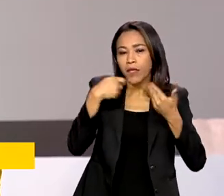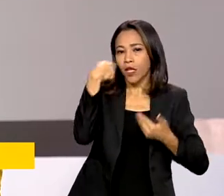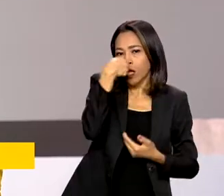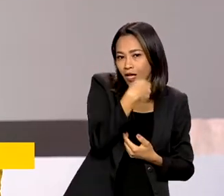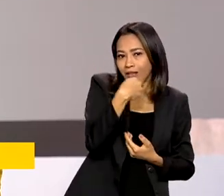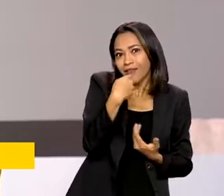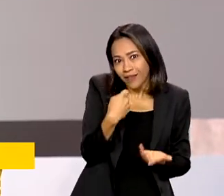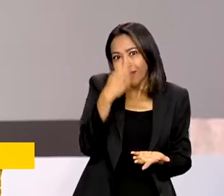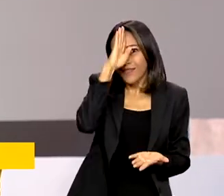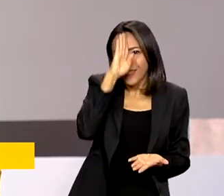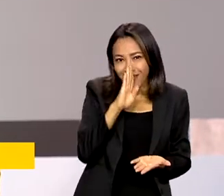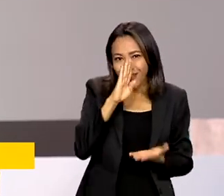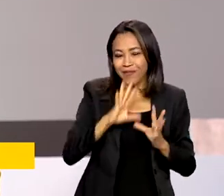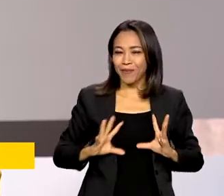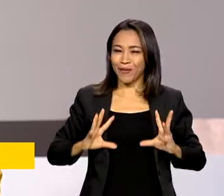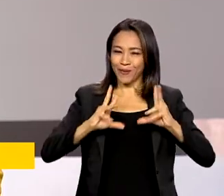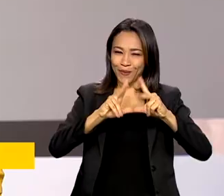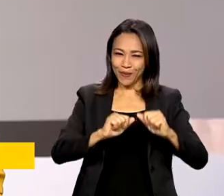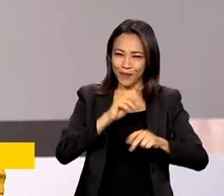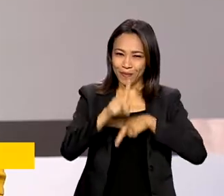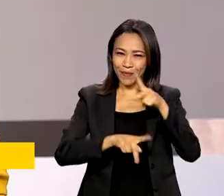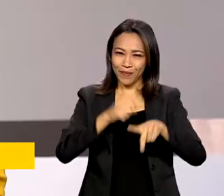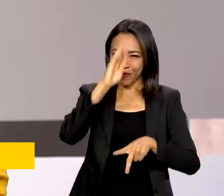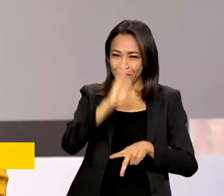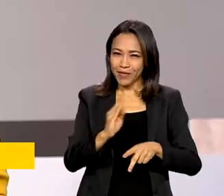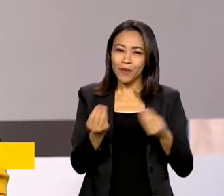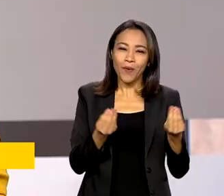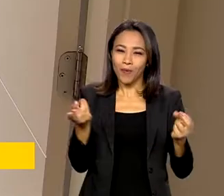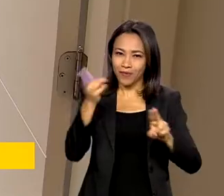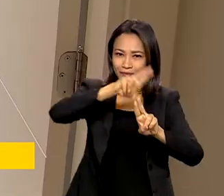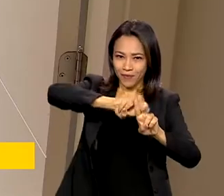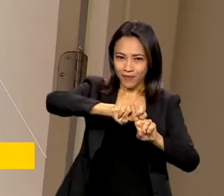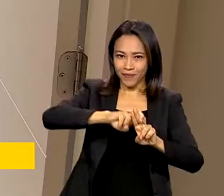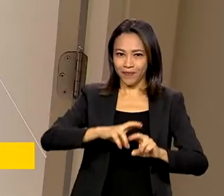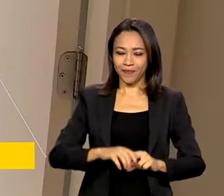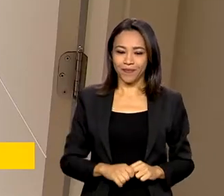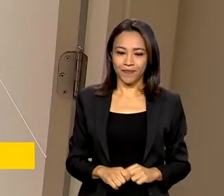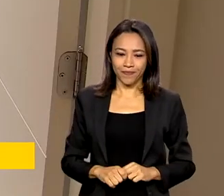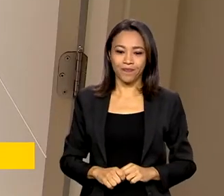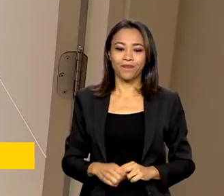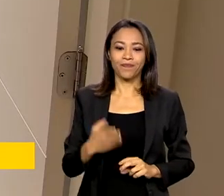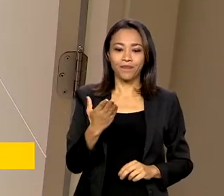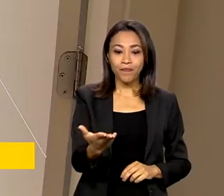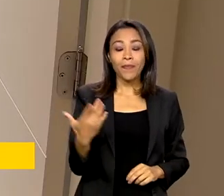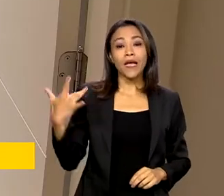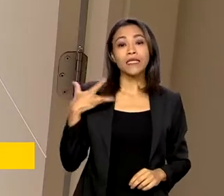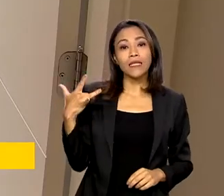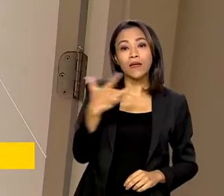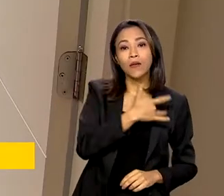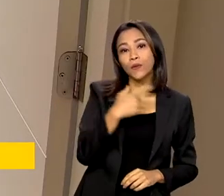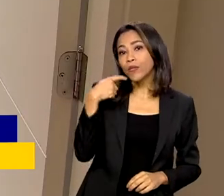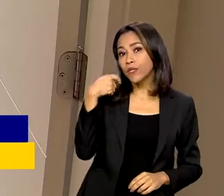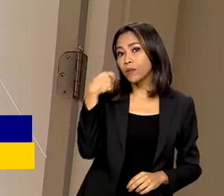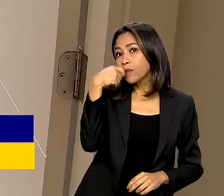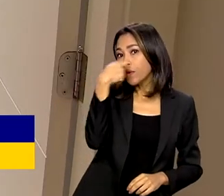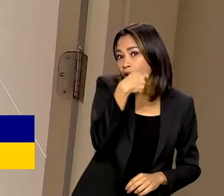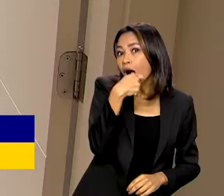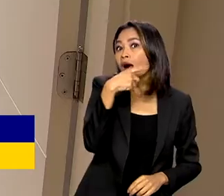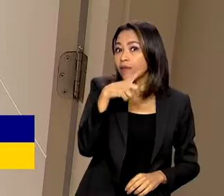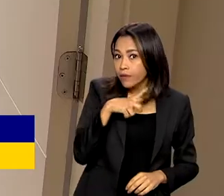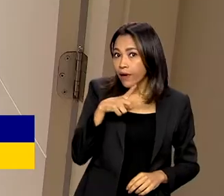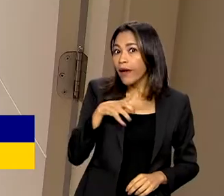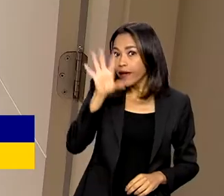melhor, de graça, para todos os brasileiros por meio do SUS. A saúde bucal agora é um direito